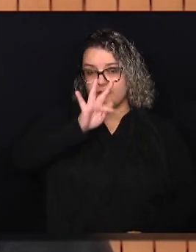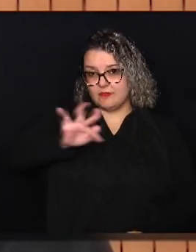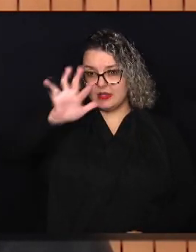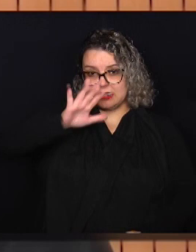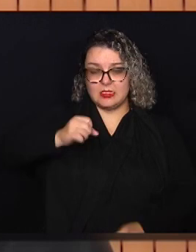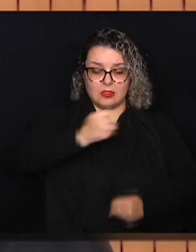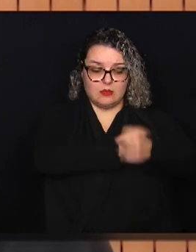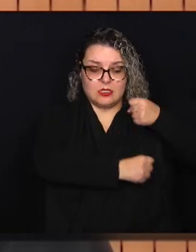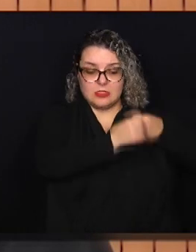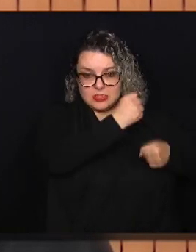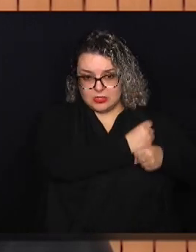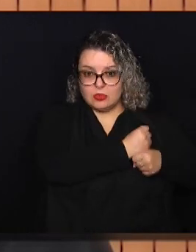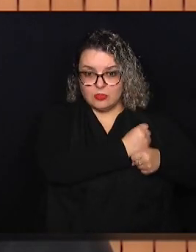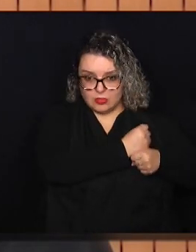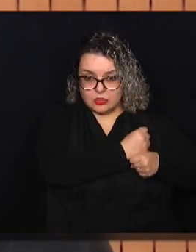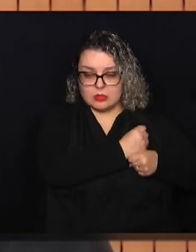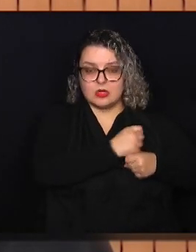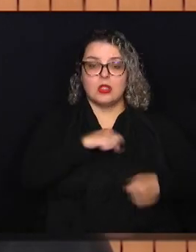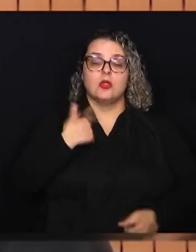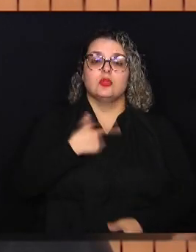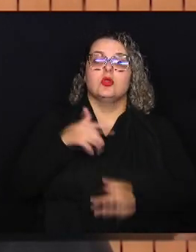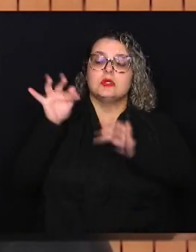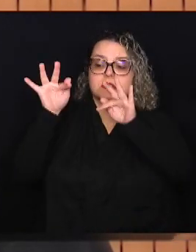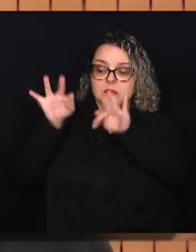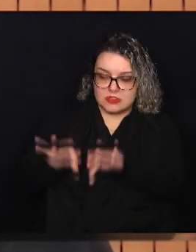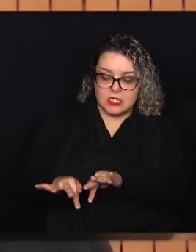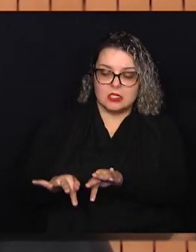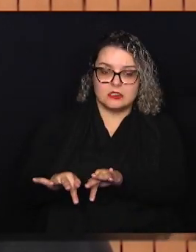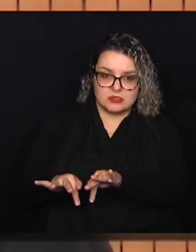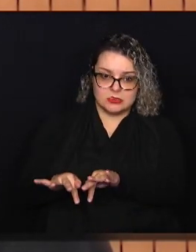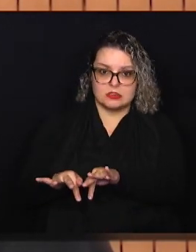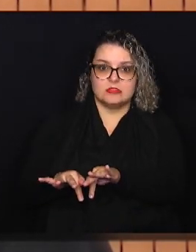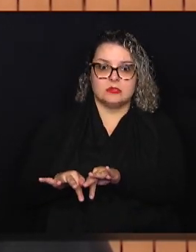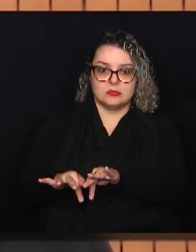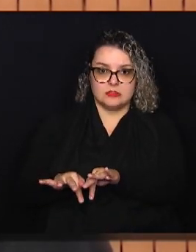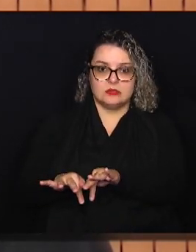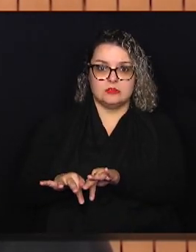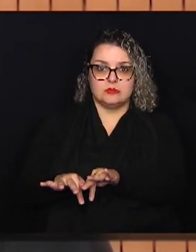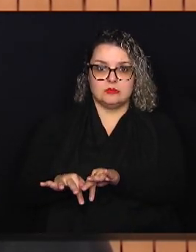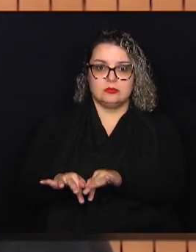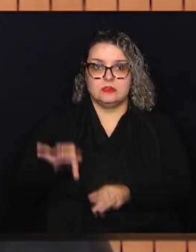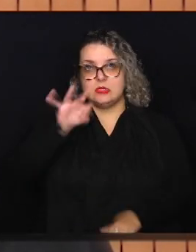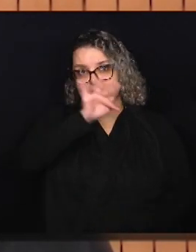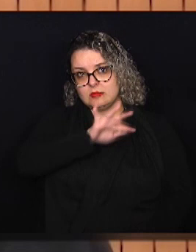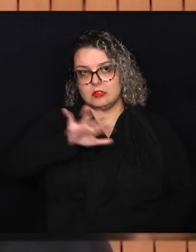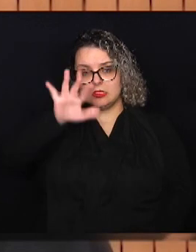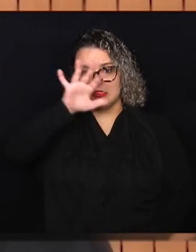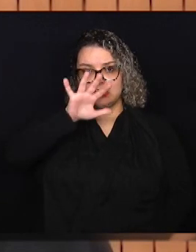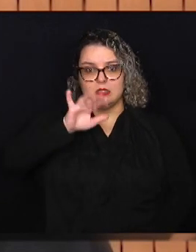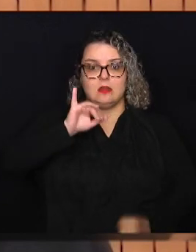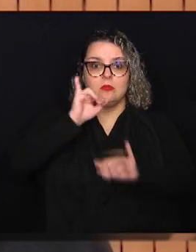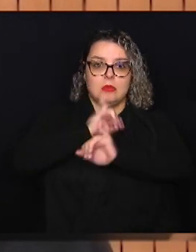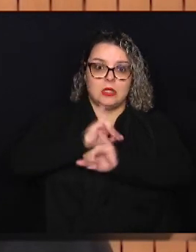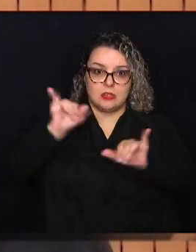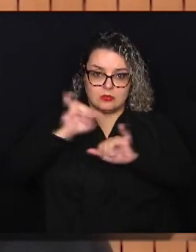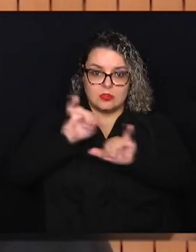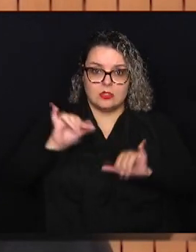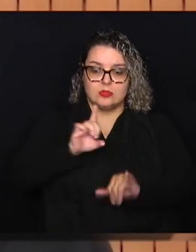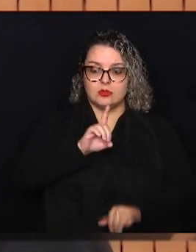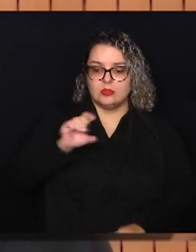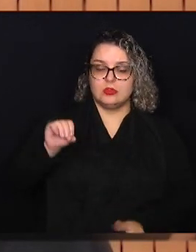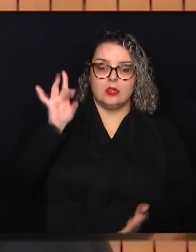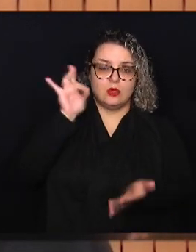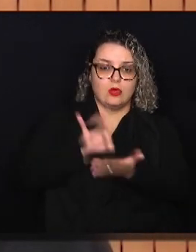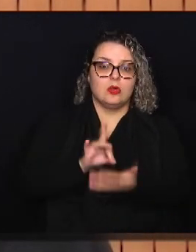nós estamos finalizando, agora já está na União, para publicação no Diário Oficial